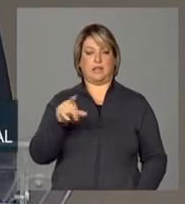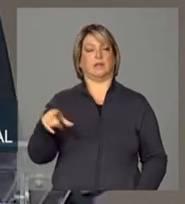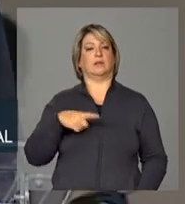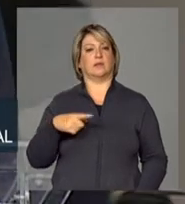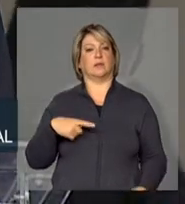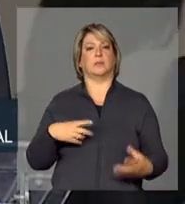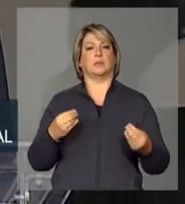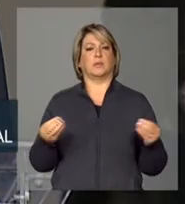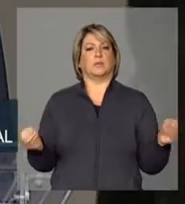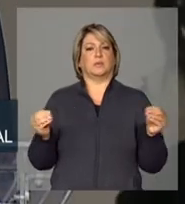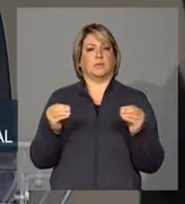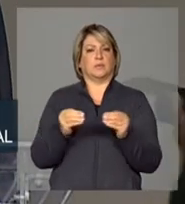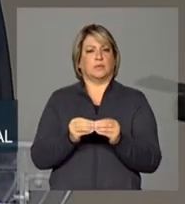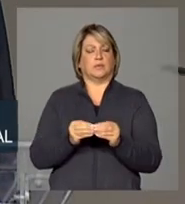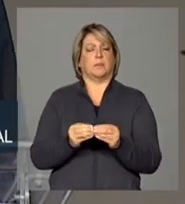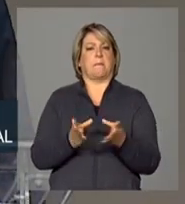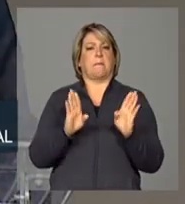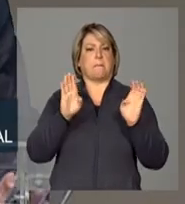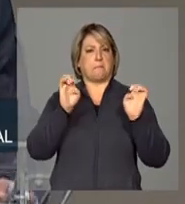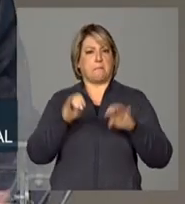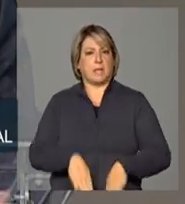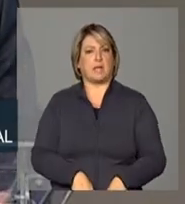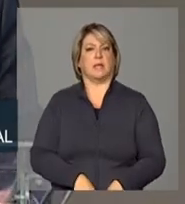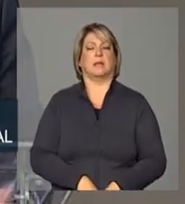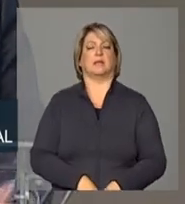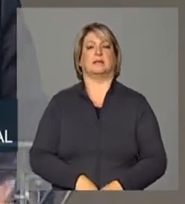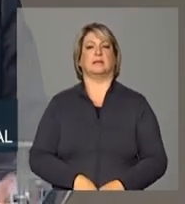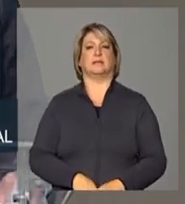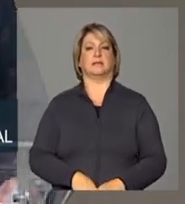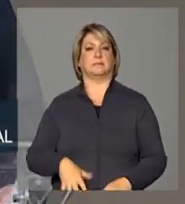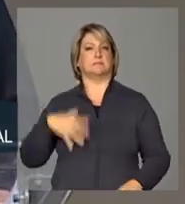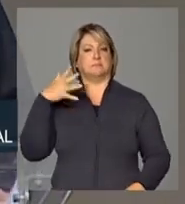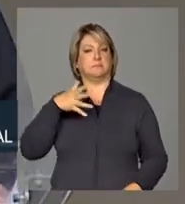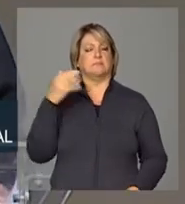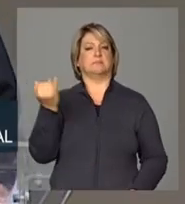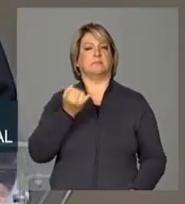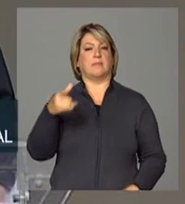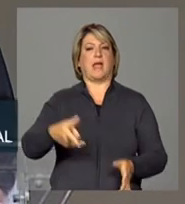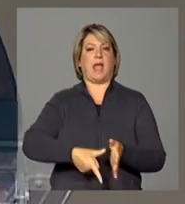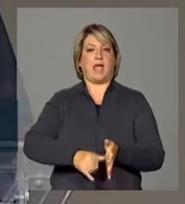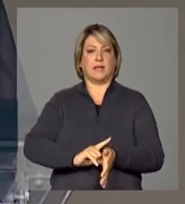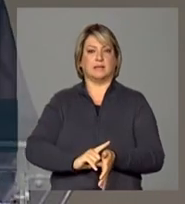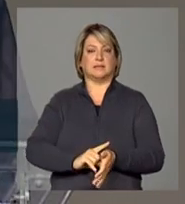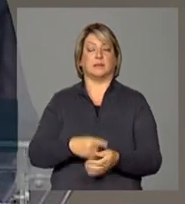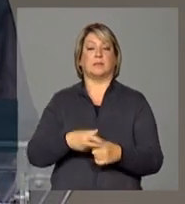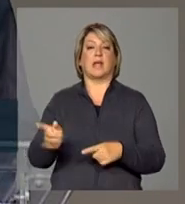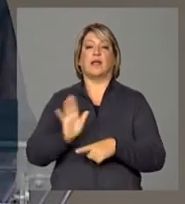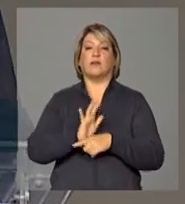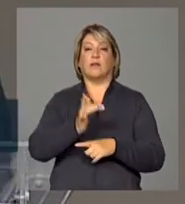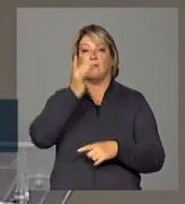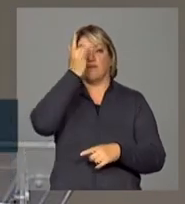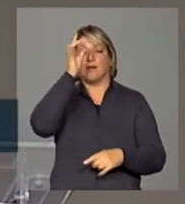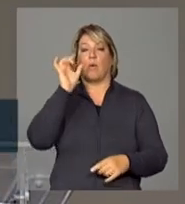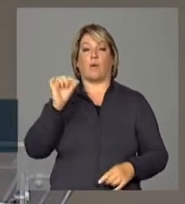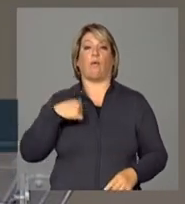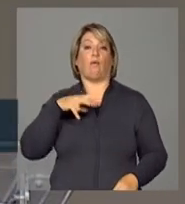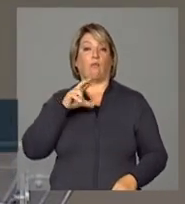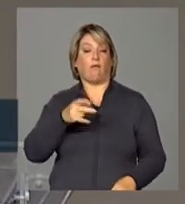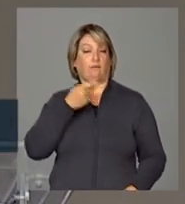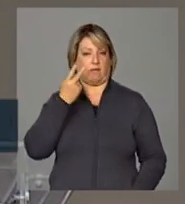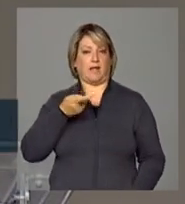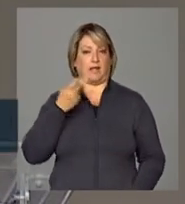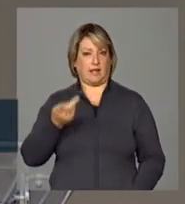muito completa, muito rica, e facilita sobremodo o que eu vou falar.